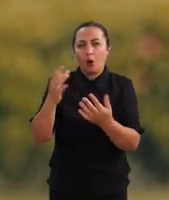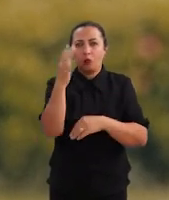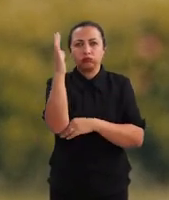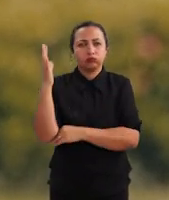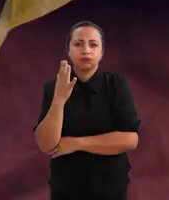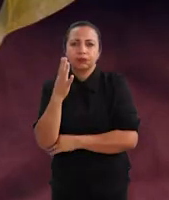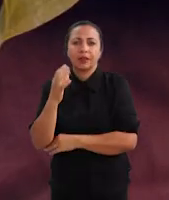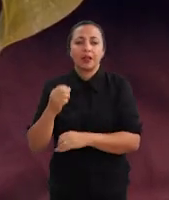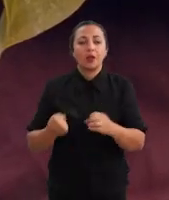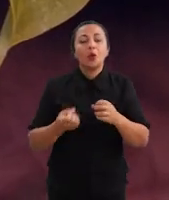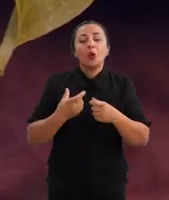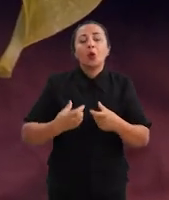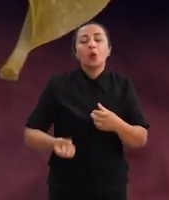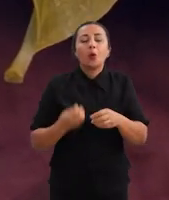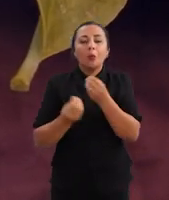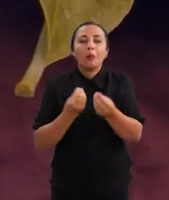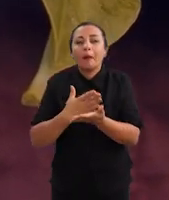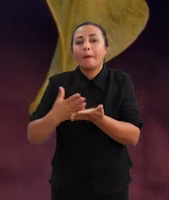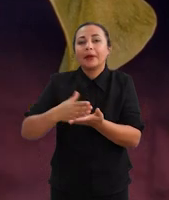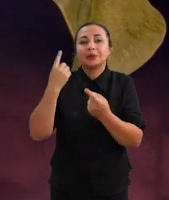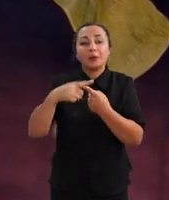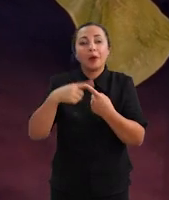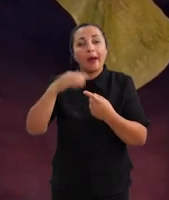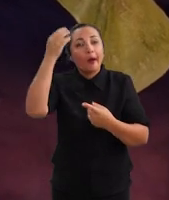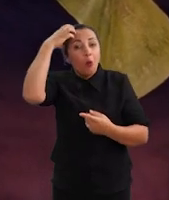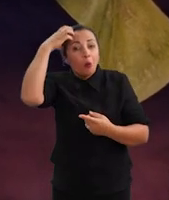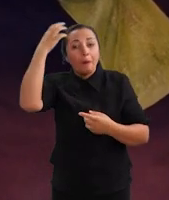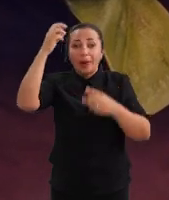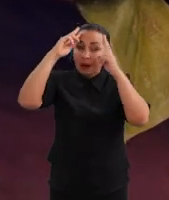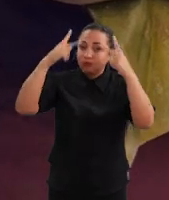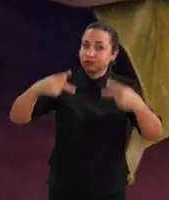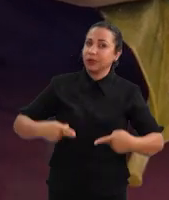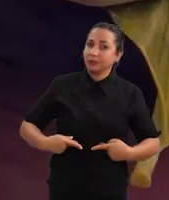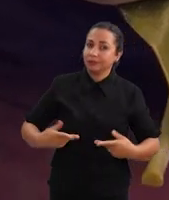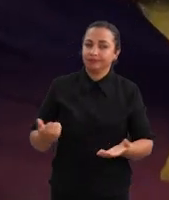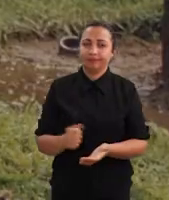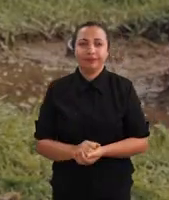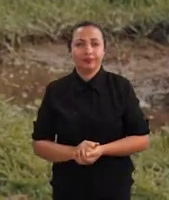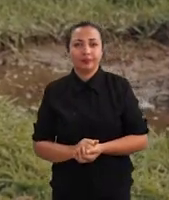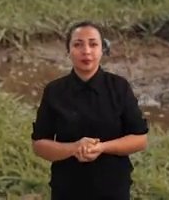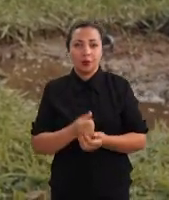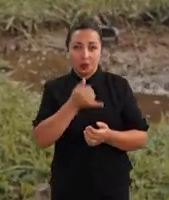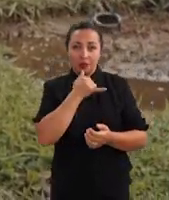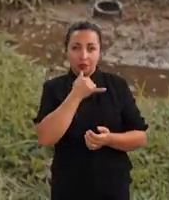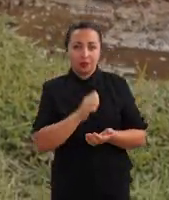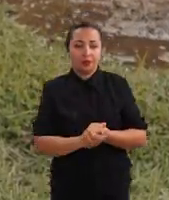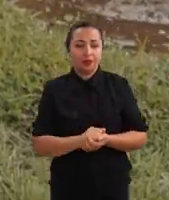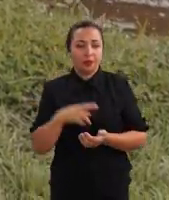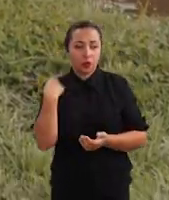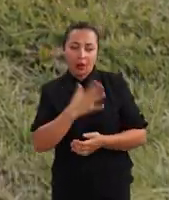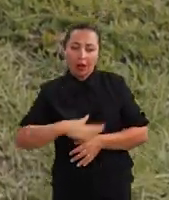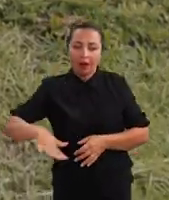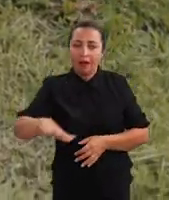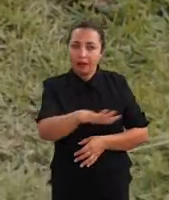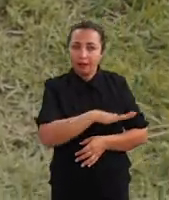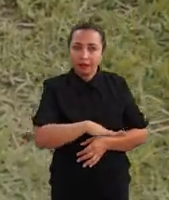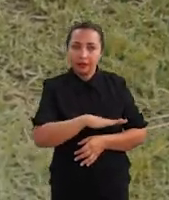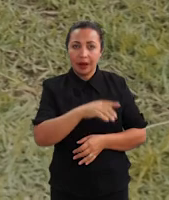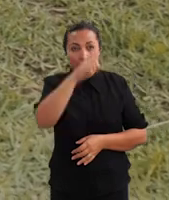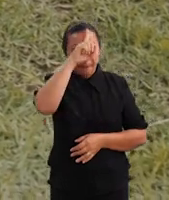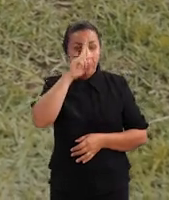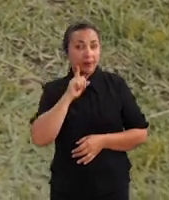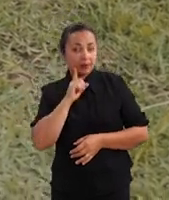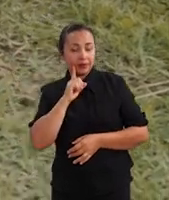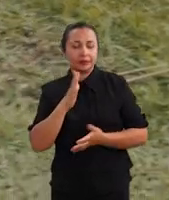são originados a partir de ação humana, ou seja, a partir de fatores antrópicos. Digamos que a gente tenha essa área aqui, por exemplo, essa área aqui em